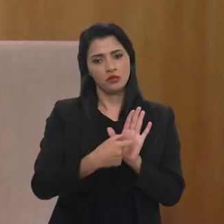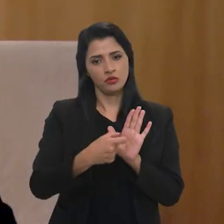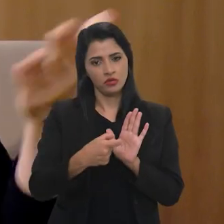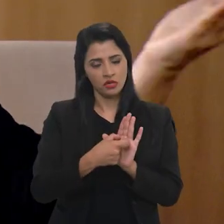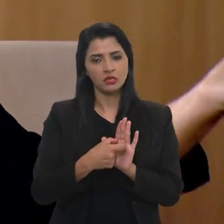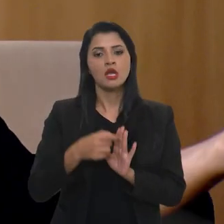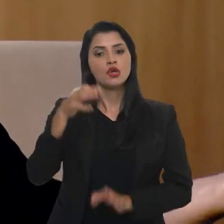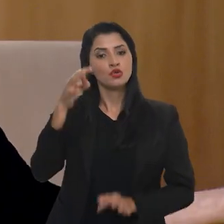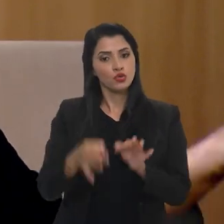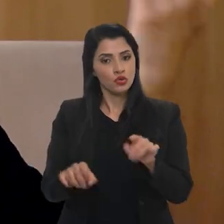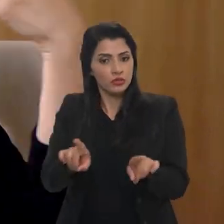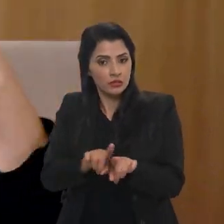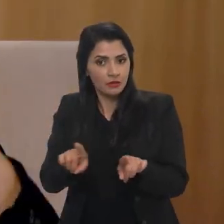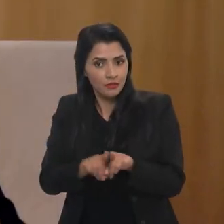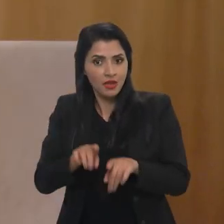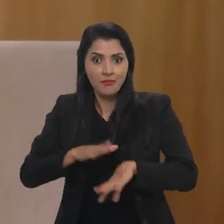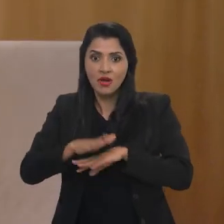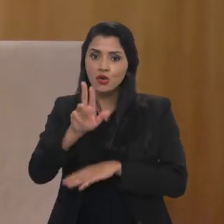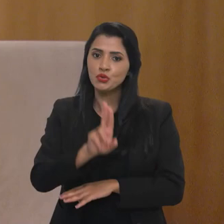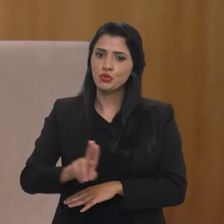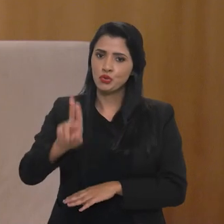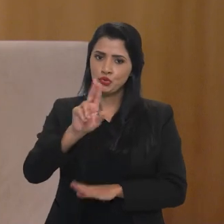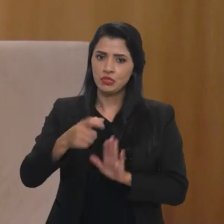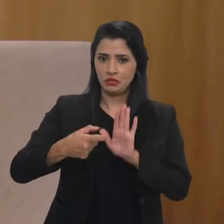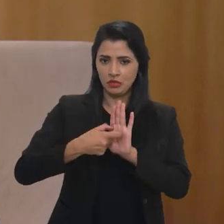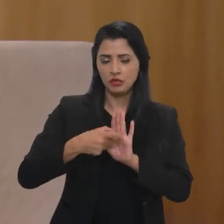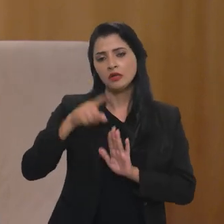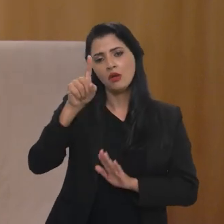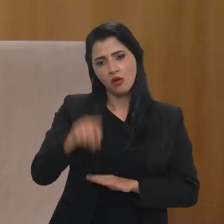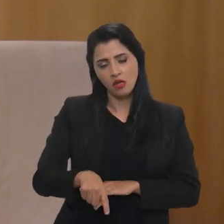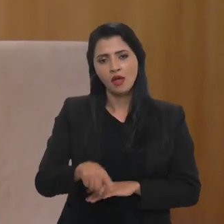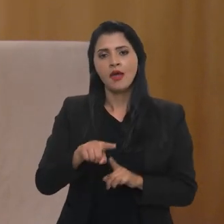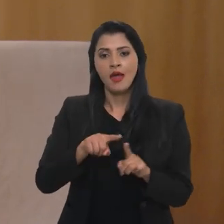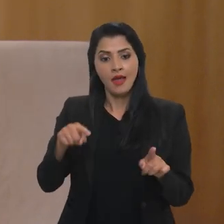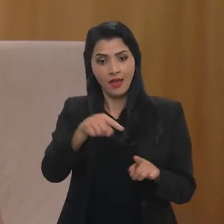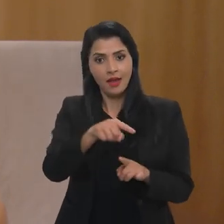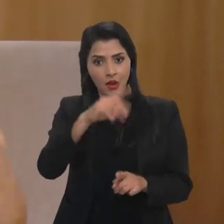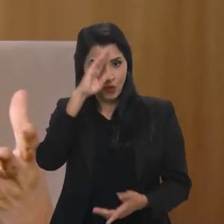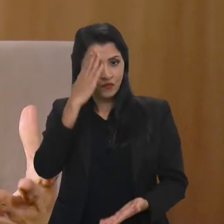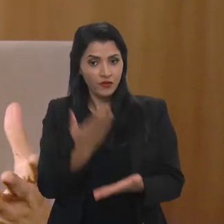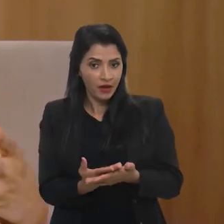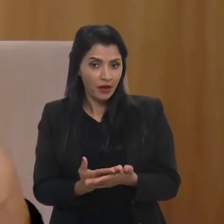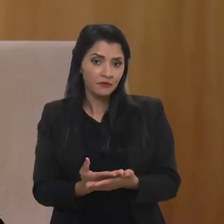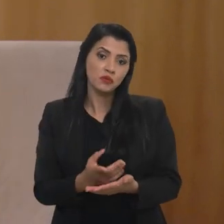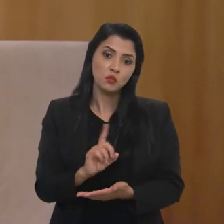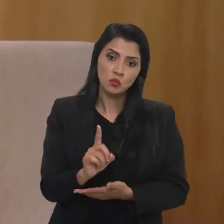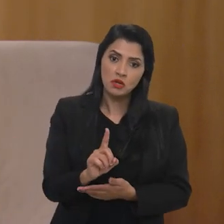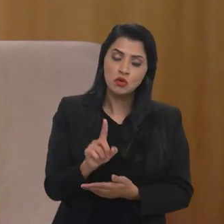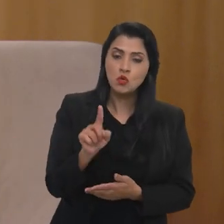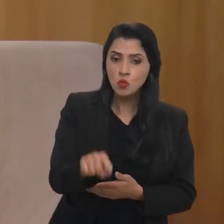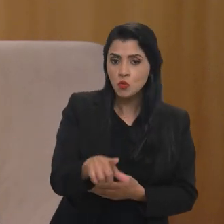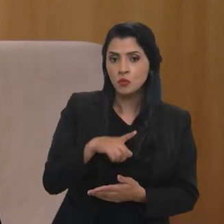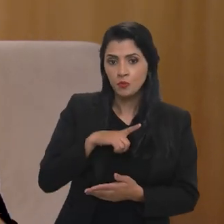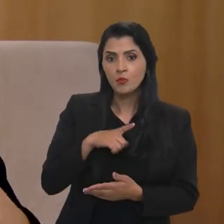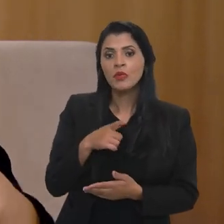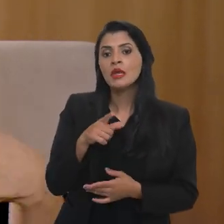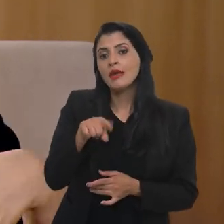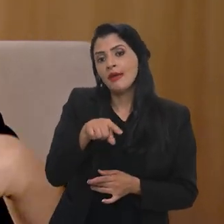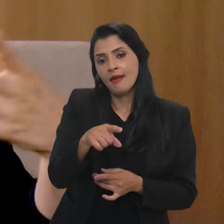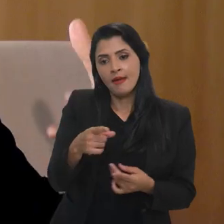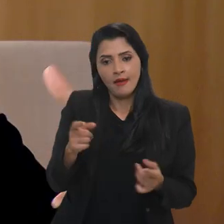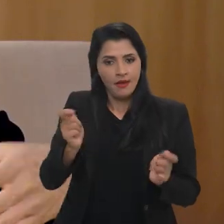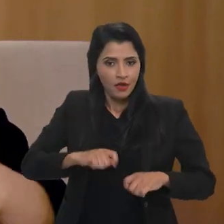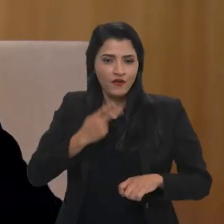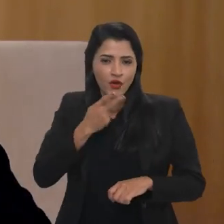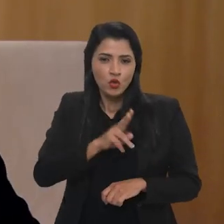inteligência artificial, a justiça cada vez mais usa, então é isso, elas serem confiáveis, elas terem o grau